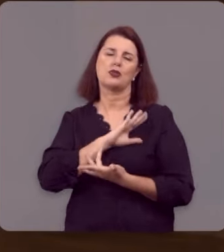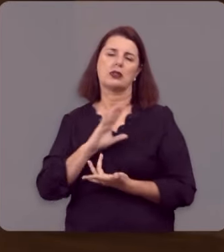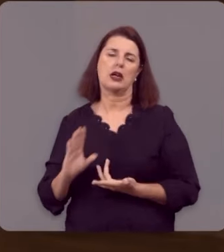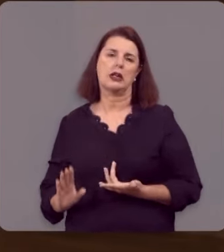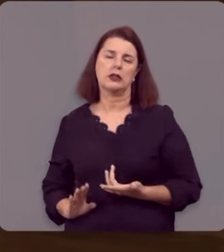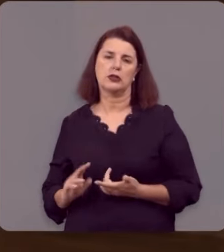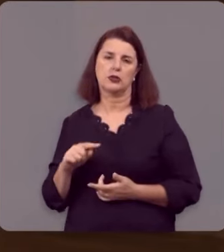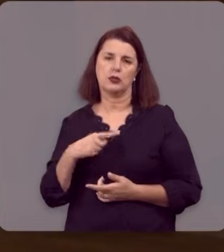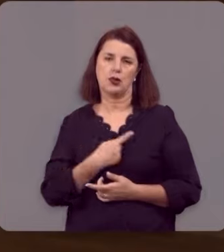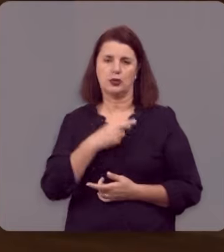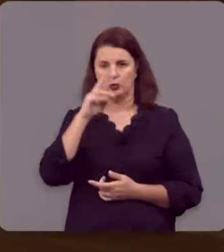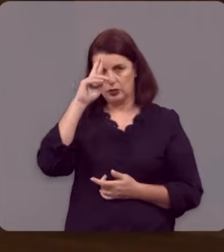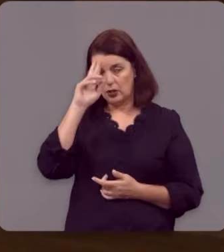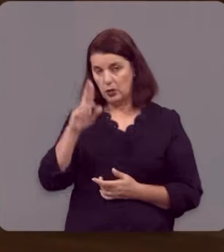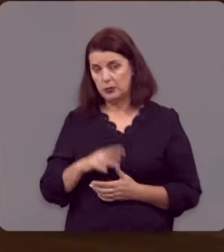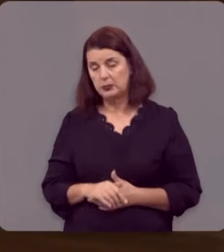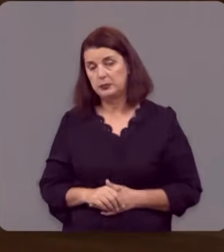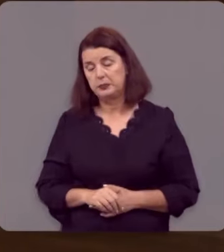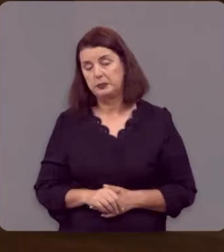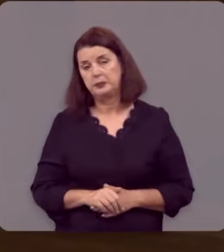Jesus, nosso Senhor.